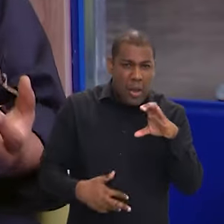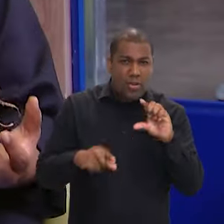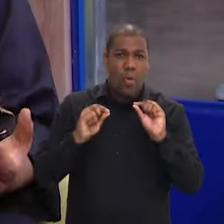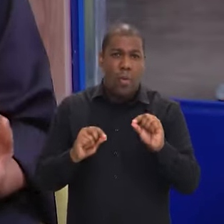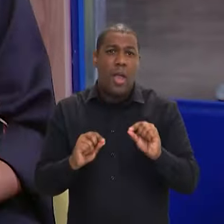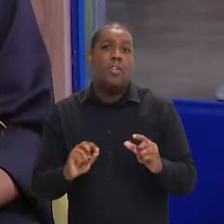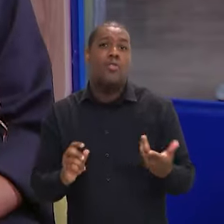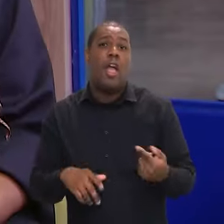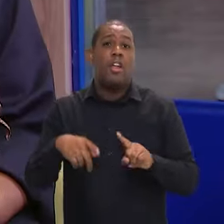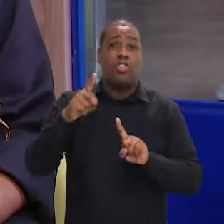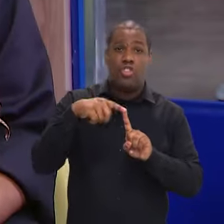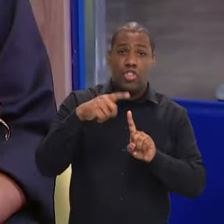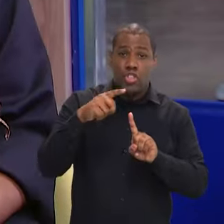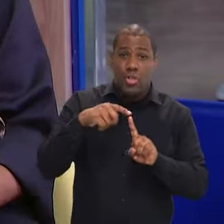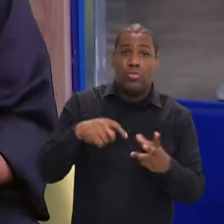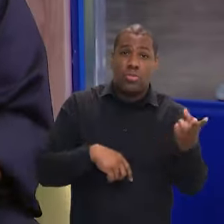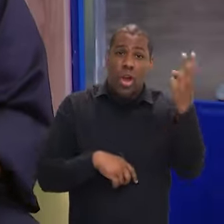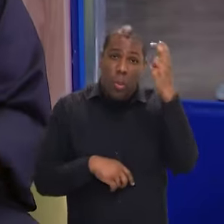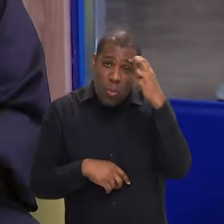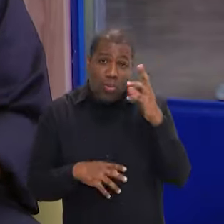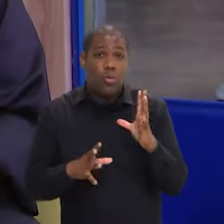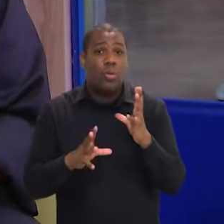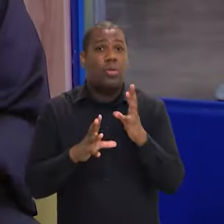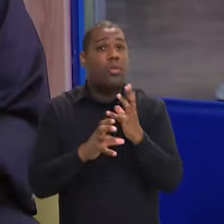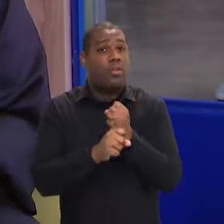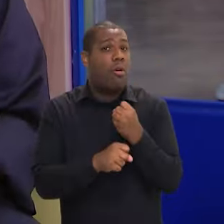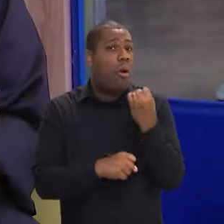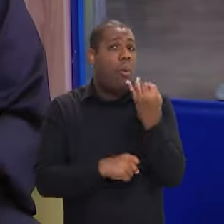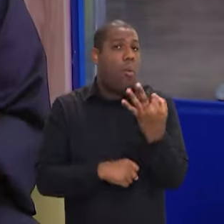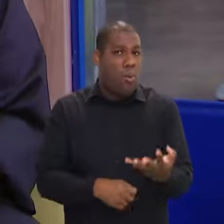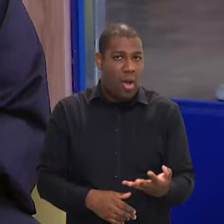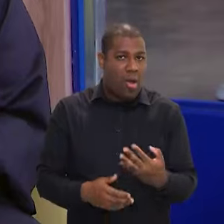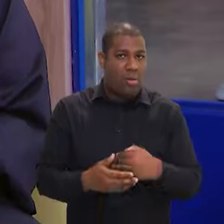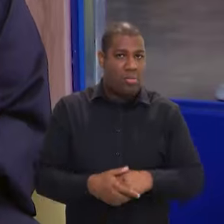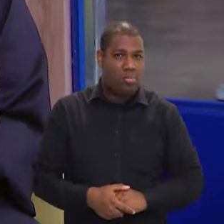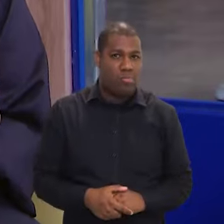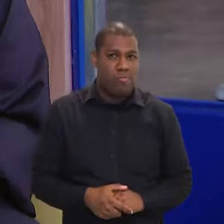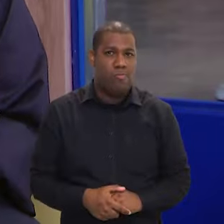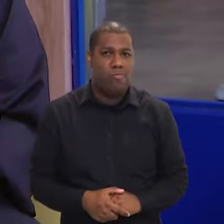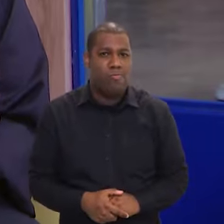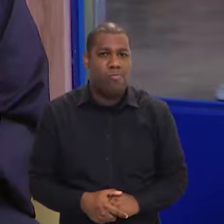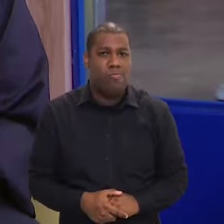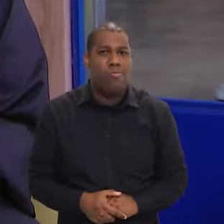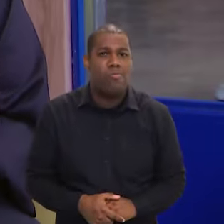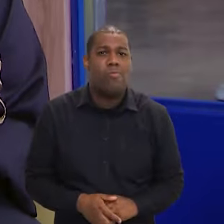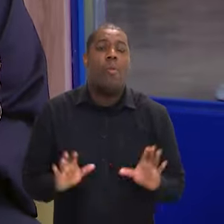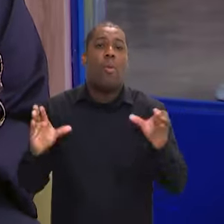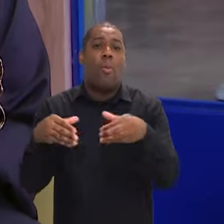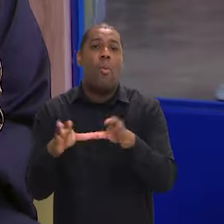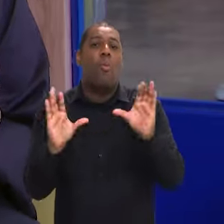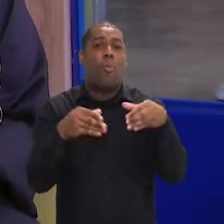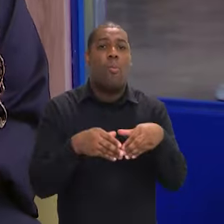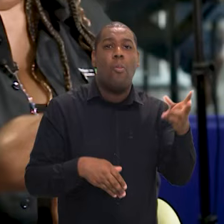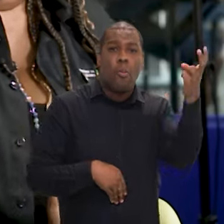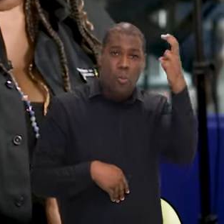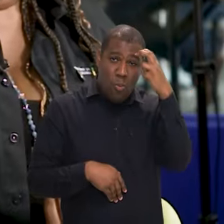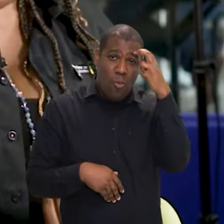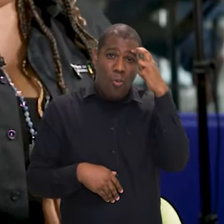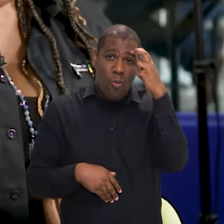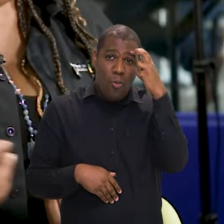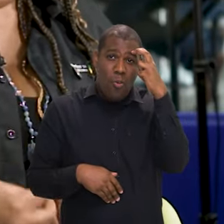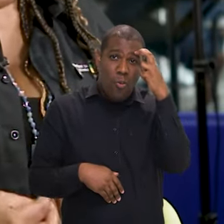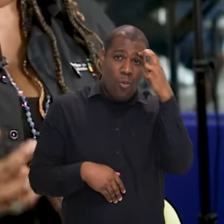de quantas manifestações culturais temos e também que os direitos que esses agentes culturais, esses grupos